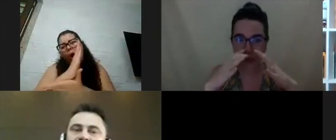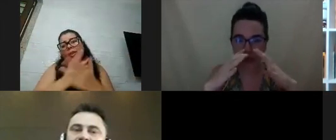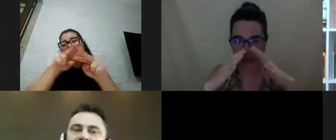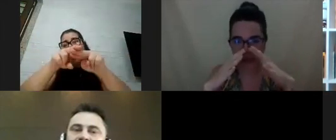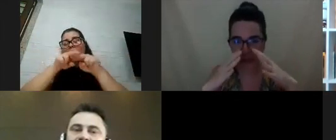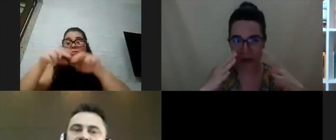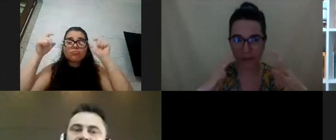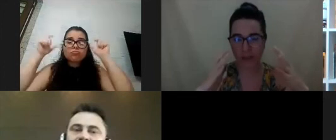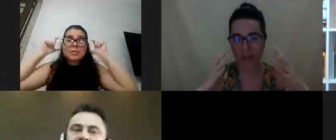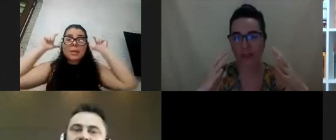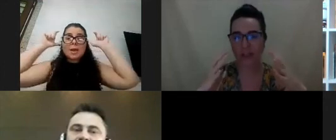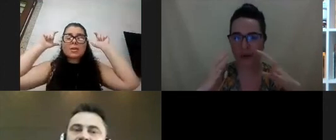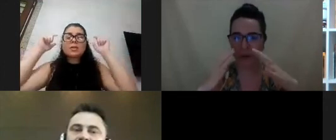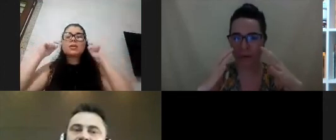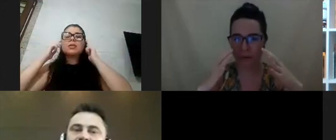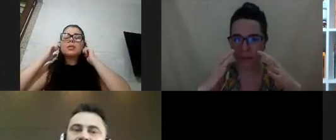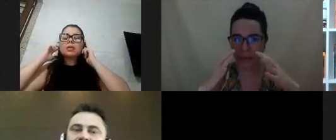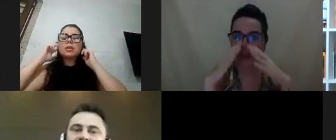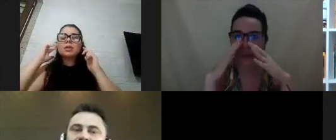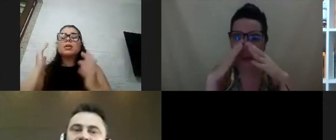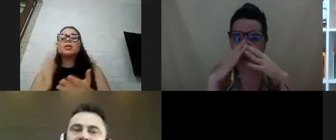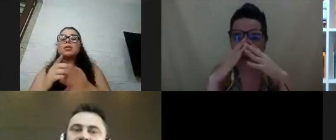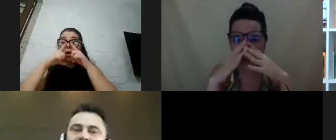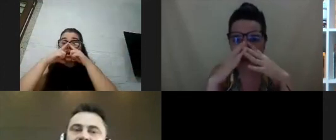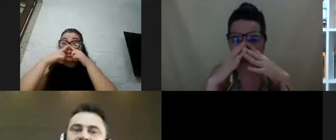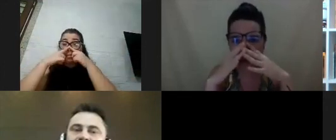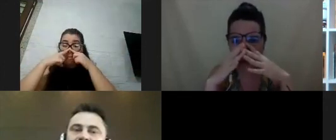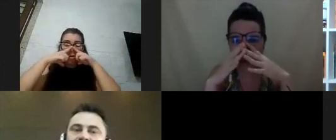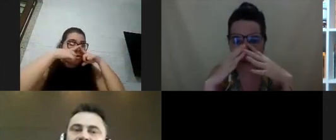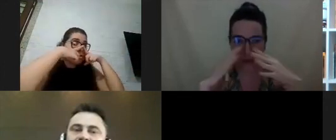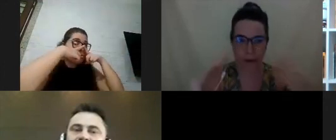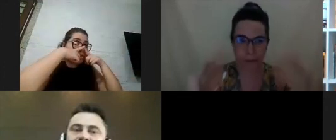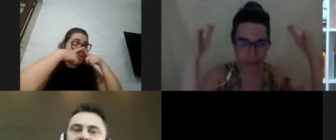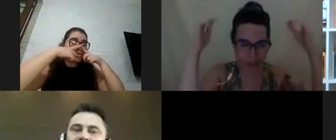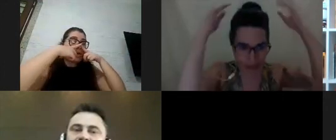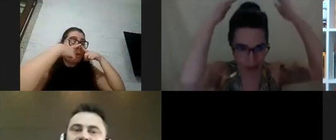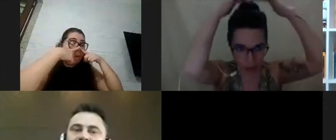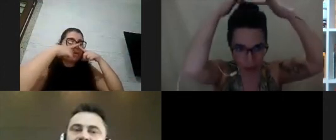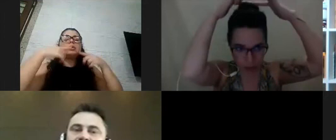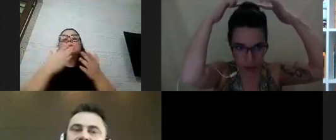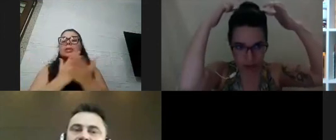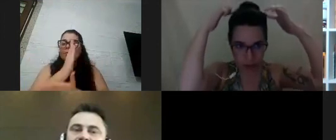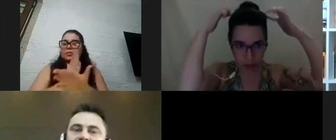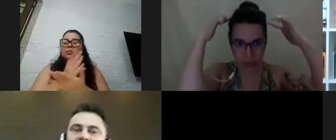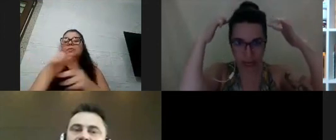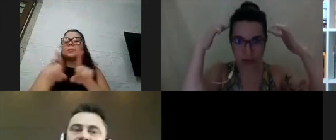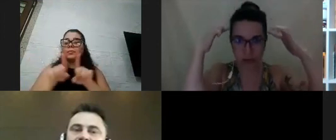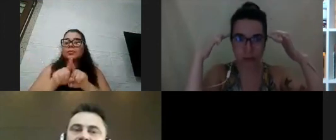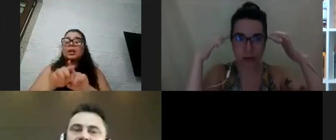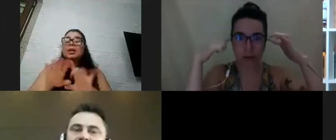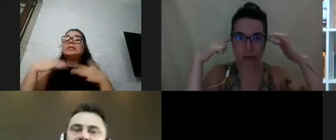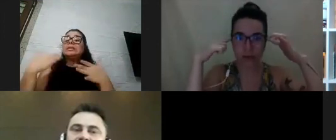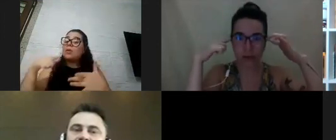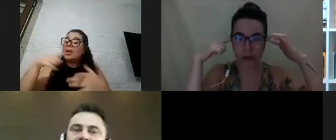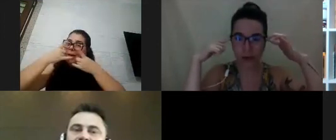máscara quando essa máscara é mais rígida ou alguma coisa assim machuca por causa do tamanho do nariz também então essas máscaras que tem dois elásticos